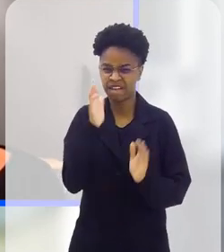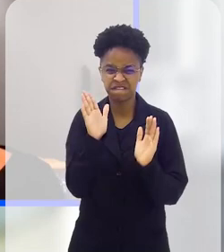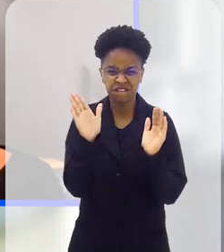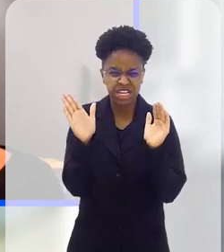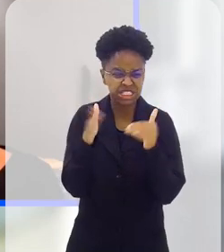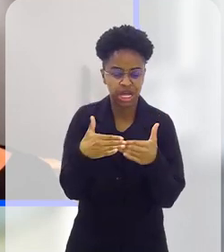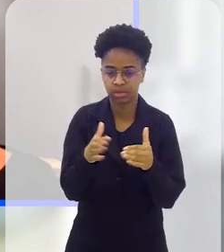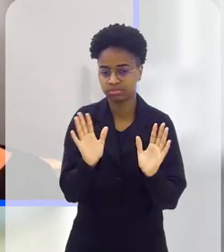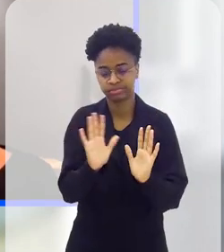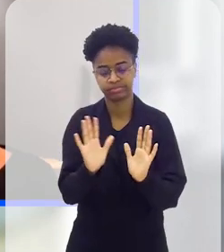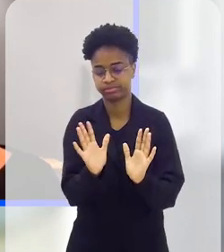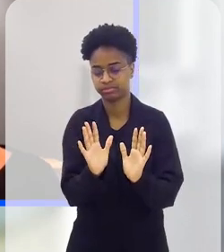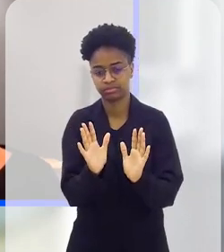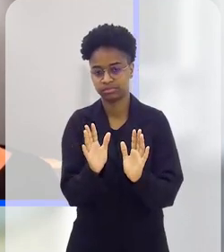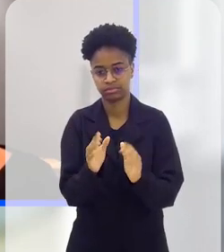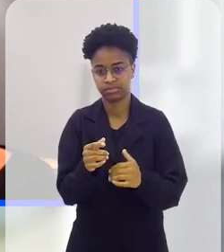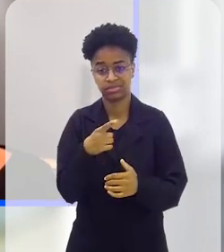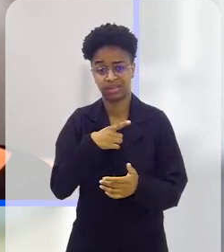adaptada a cada realidade.